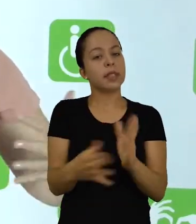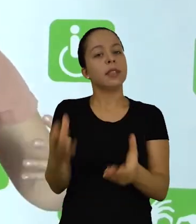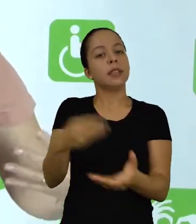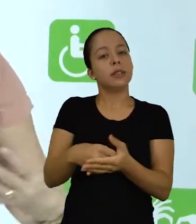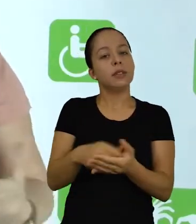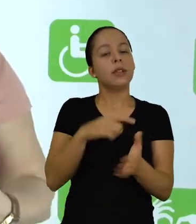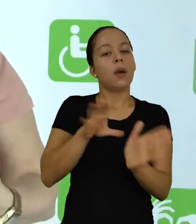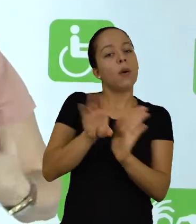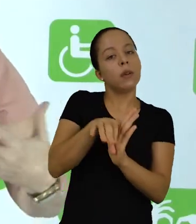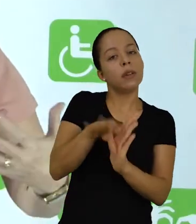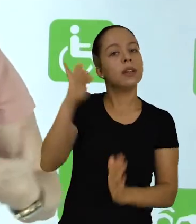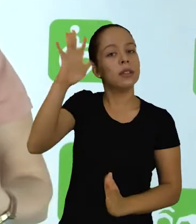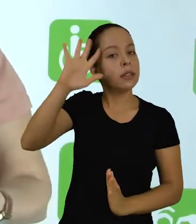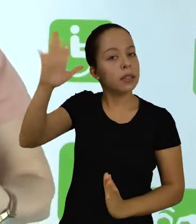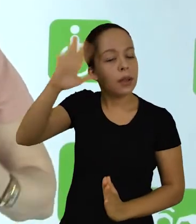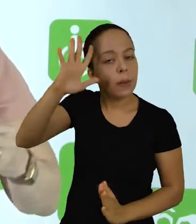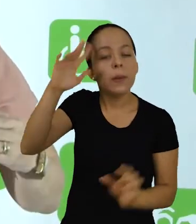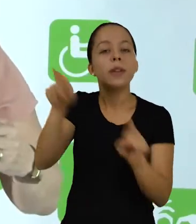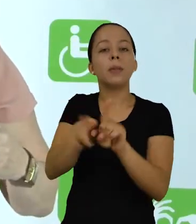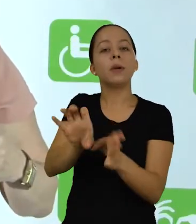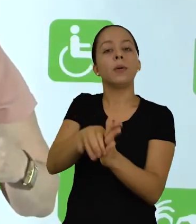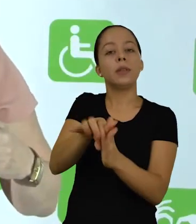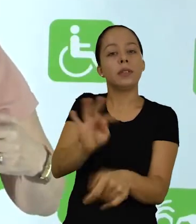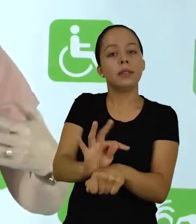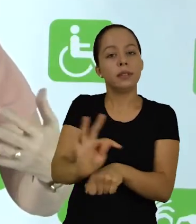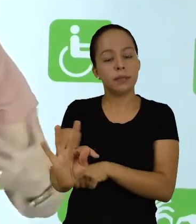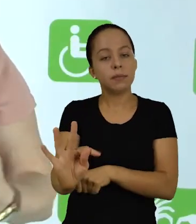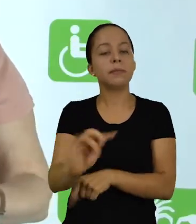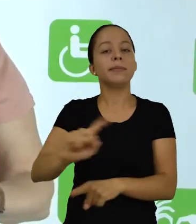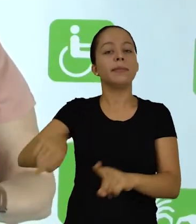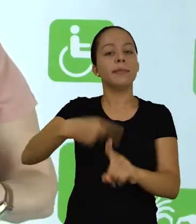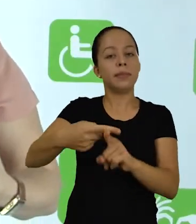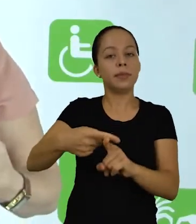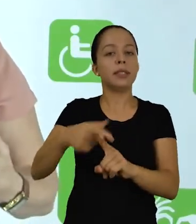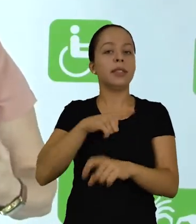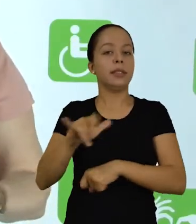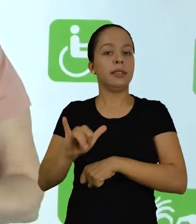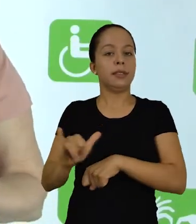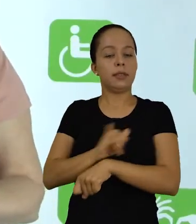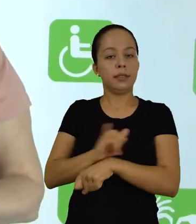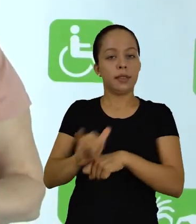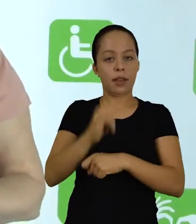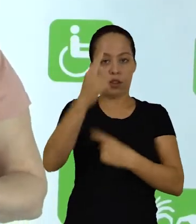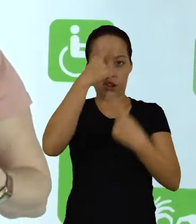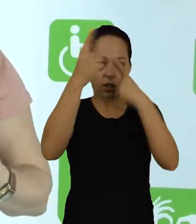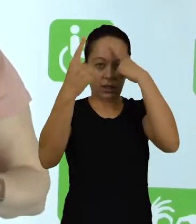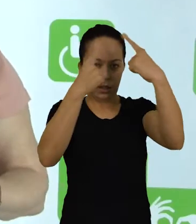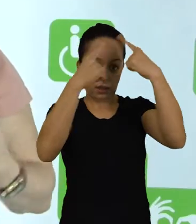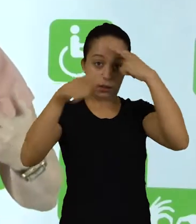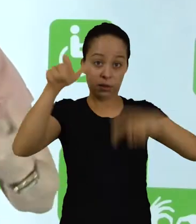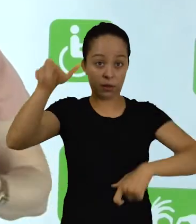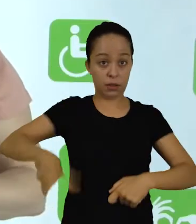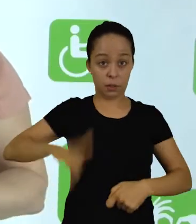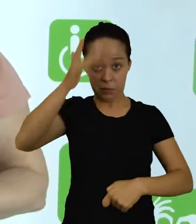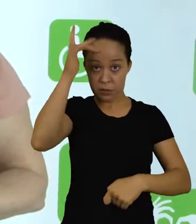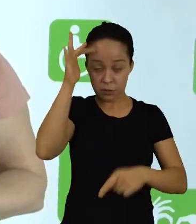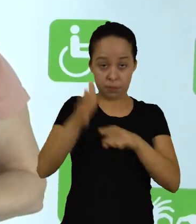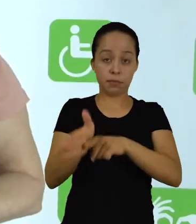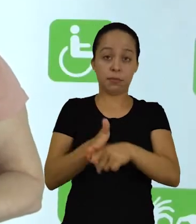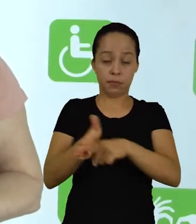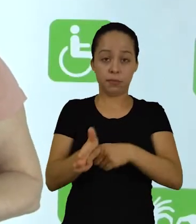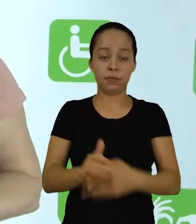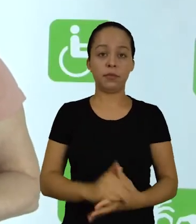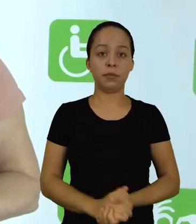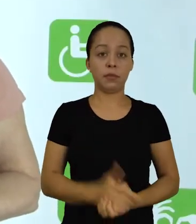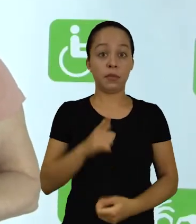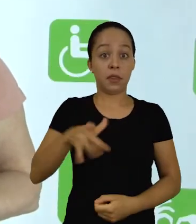essas concepções teóricas, as concepções técnicas, os instrumentos e o potencial criativo do